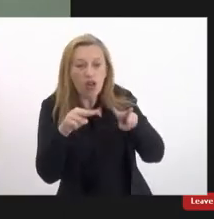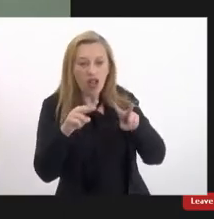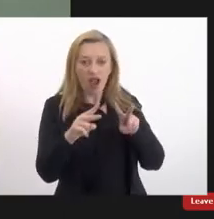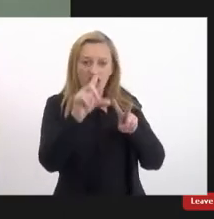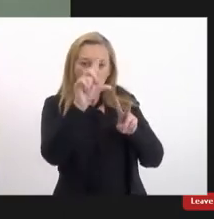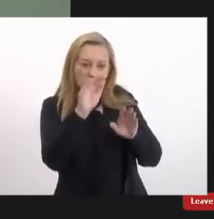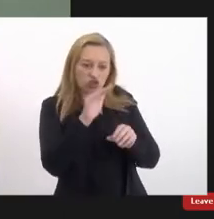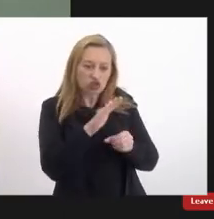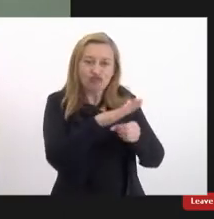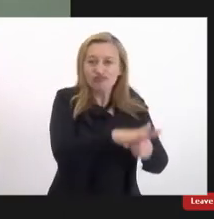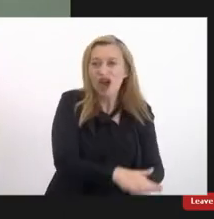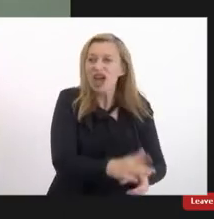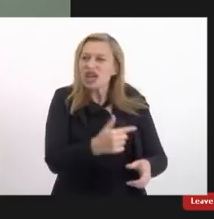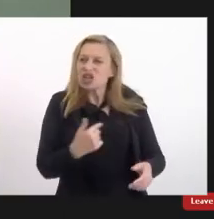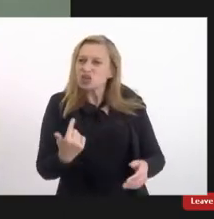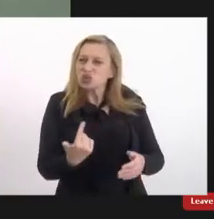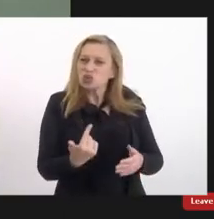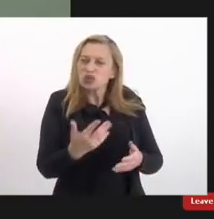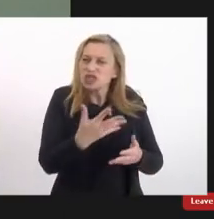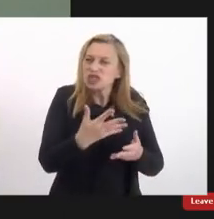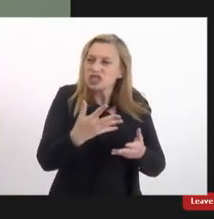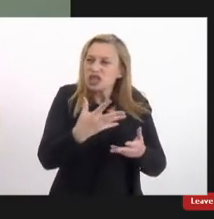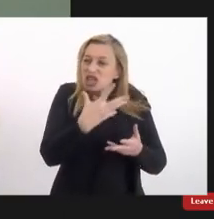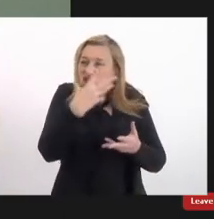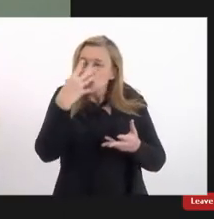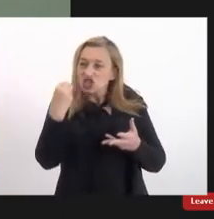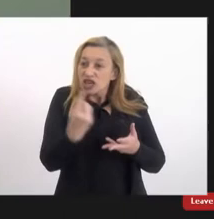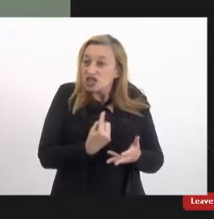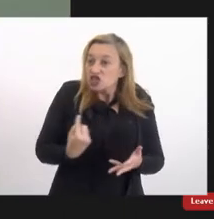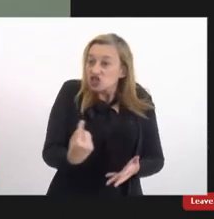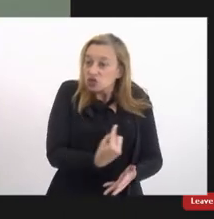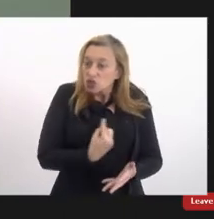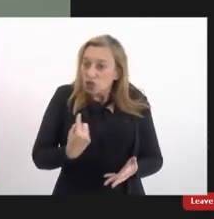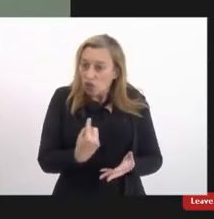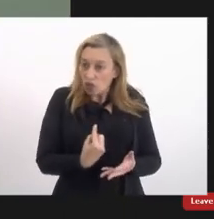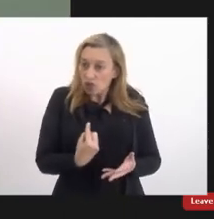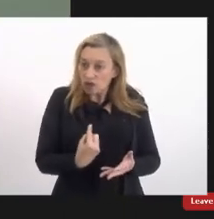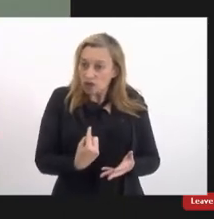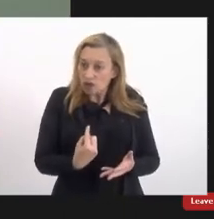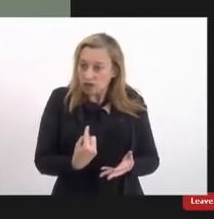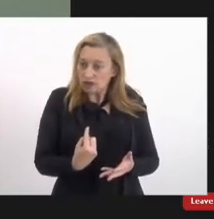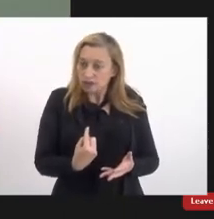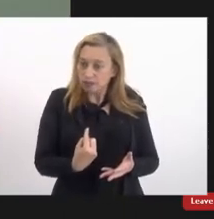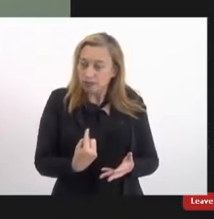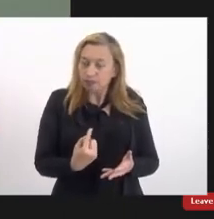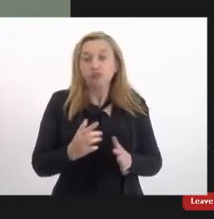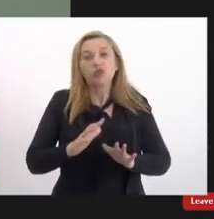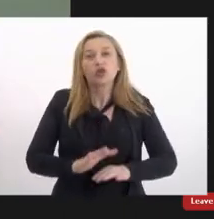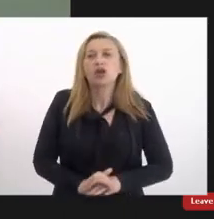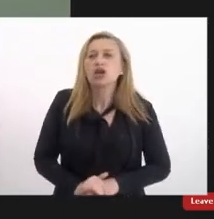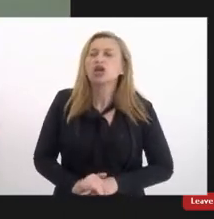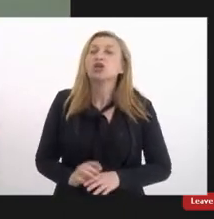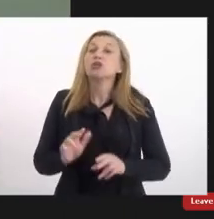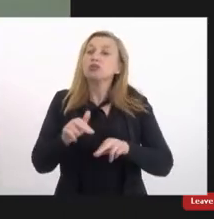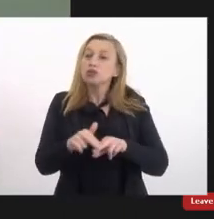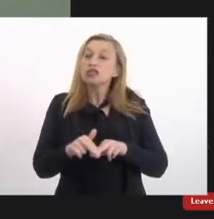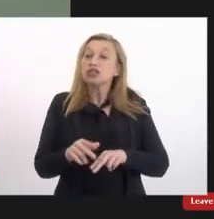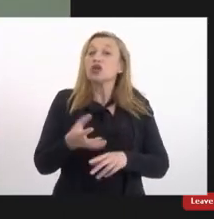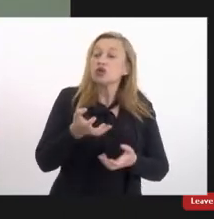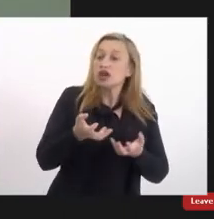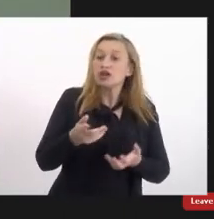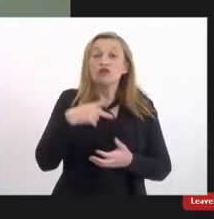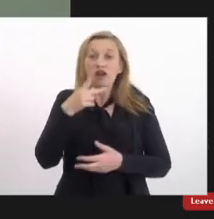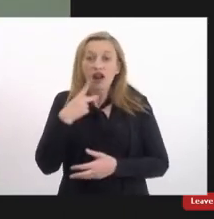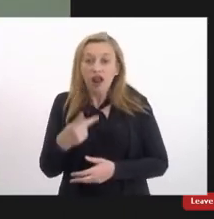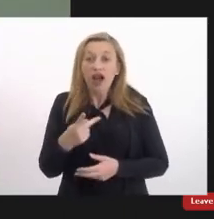reducionista que nos apaga e que nos coloca numa categoria de sub-humanos e é sobre isso que a gente tem que